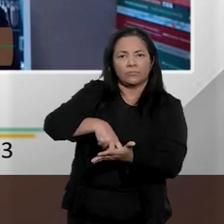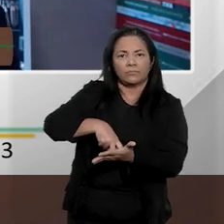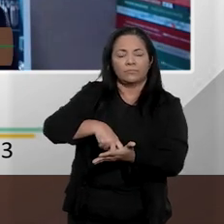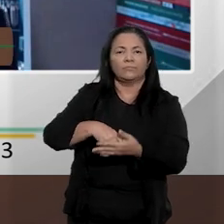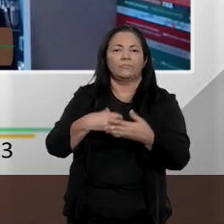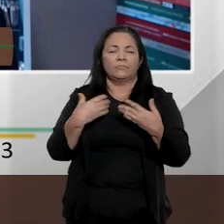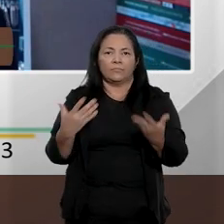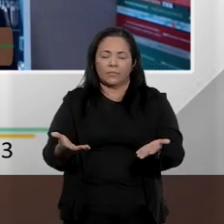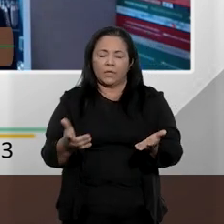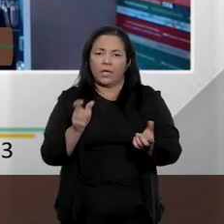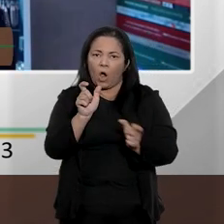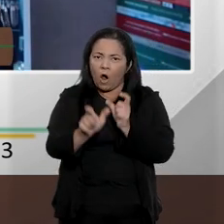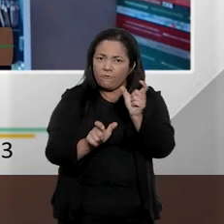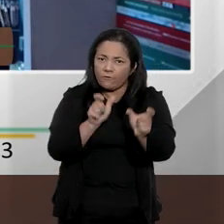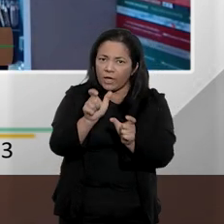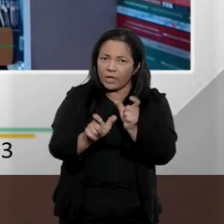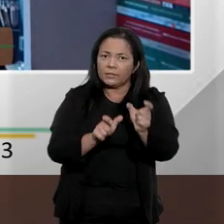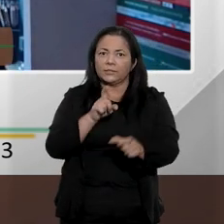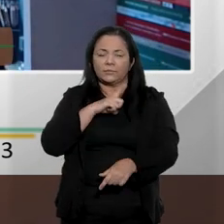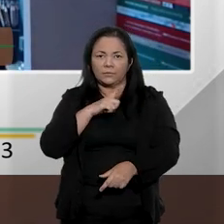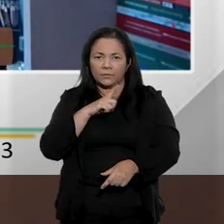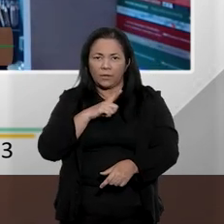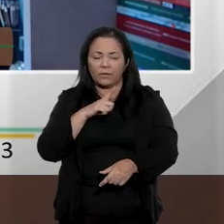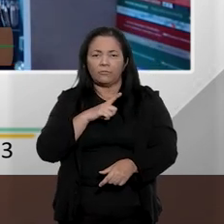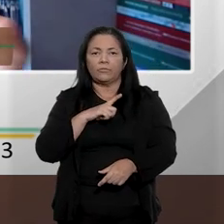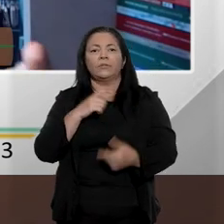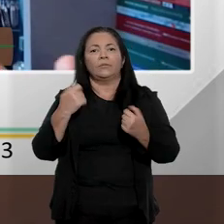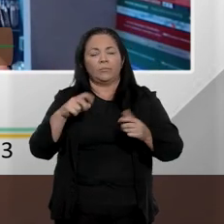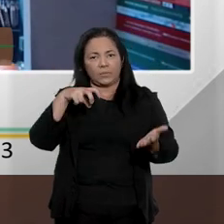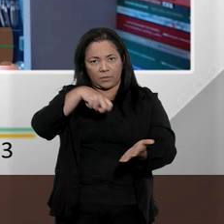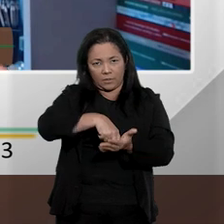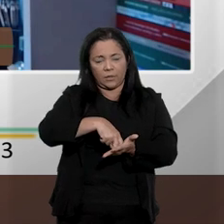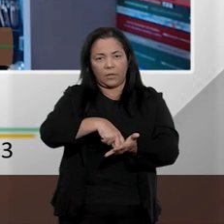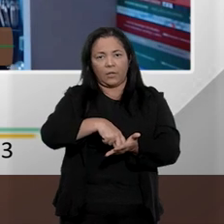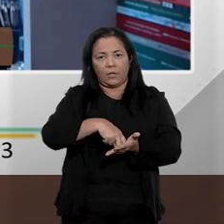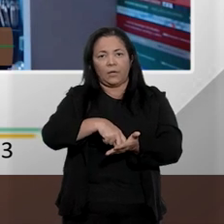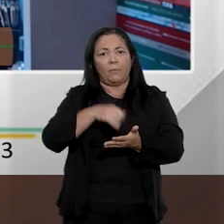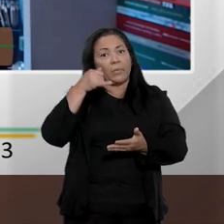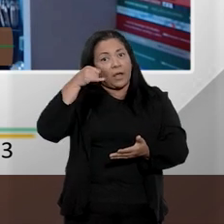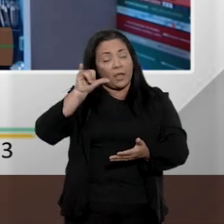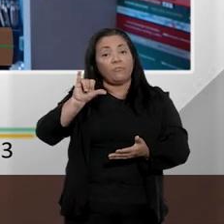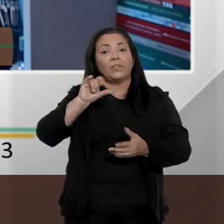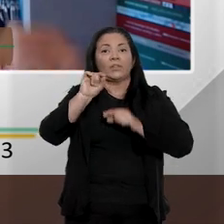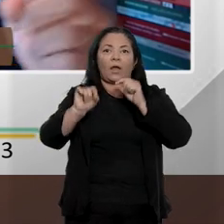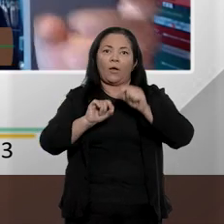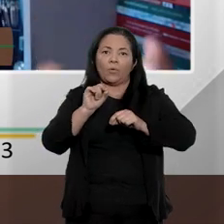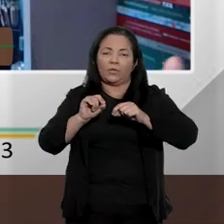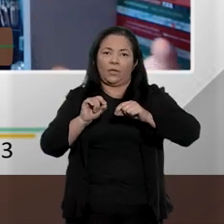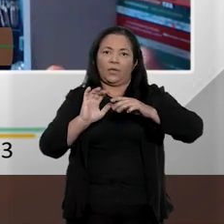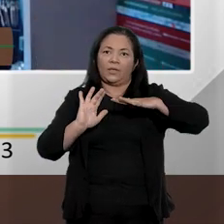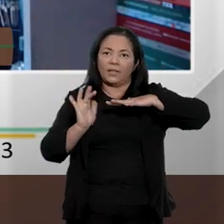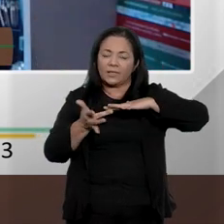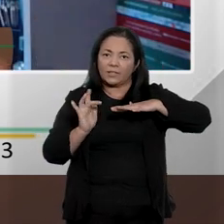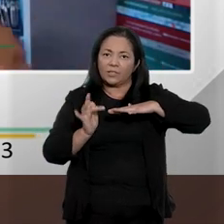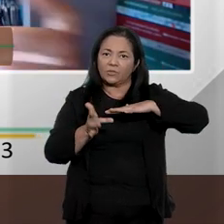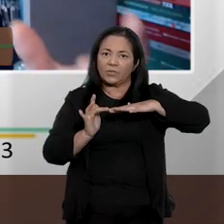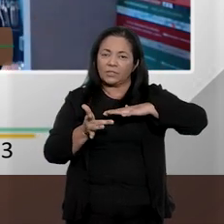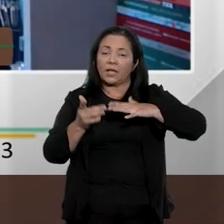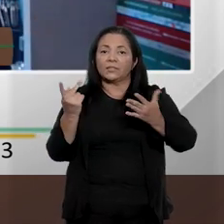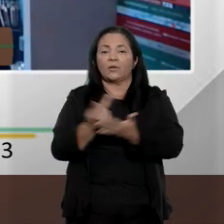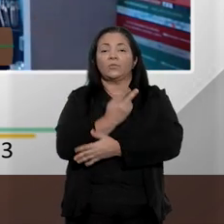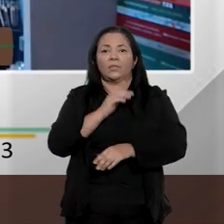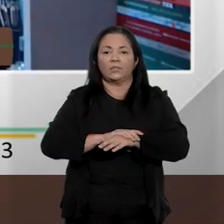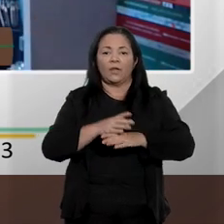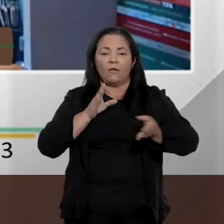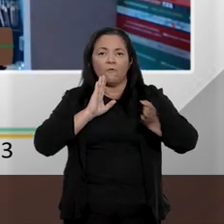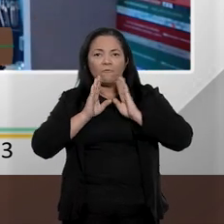especificando algo que é da nossa realidade atual, que são as redes sociais. Então, utilizar... O Facebook já está ficando ultrapassado de